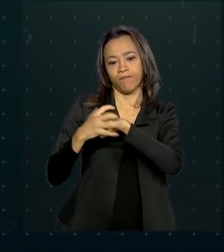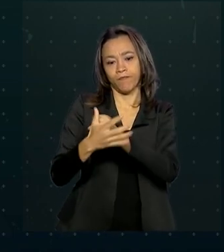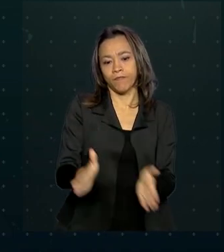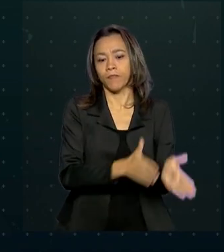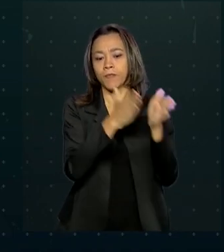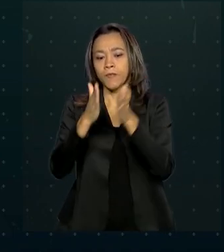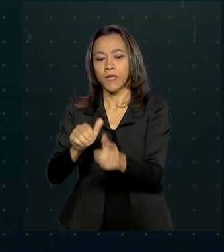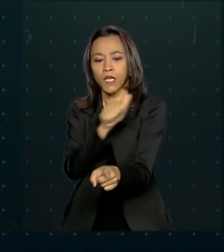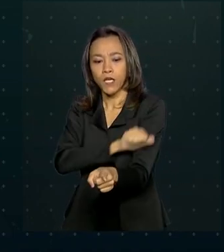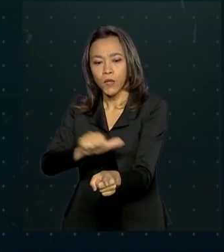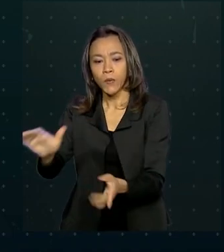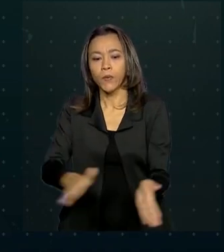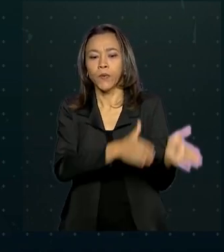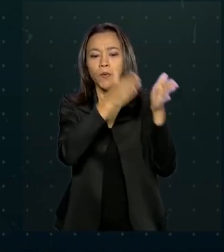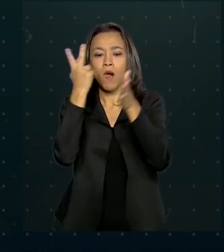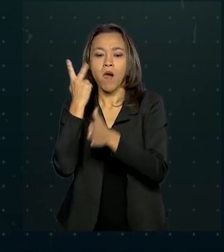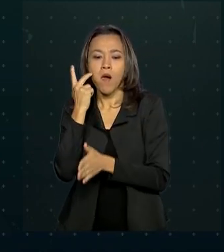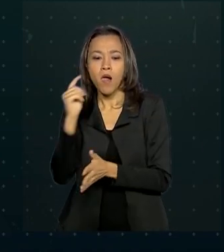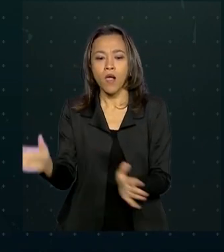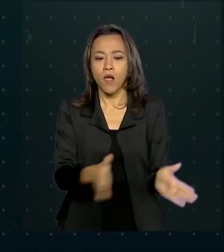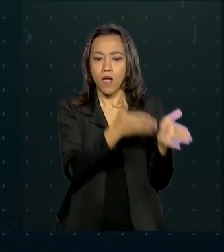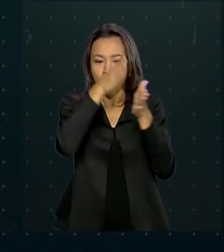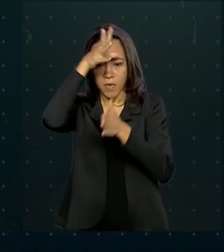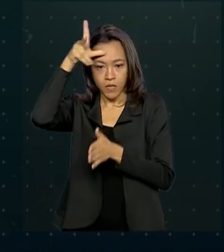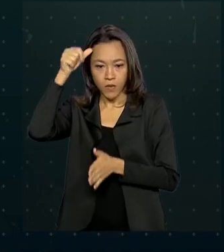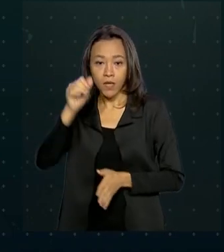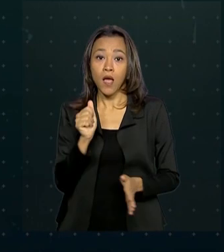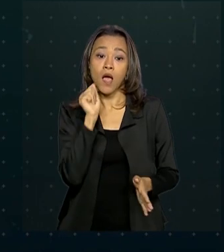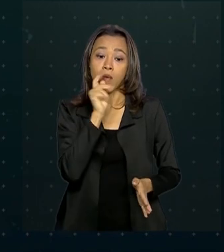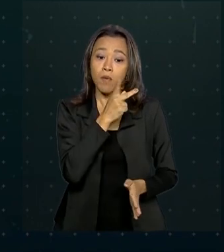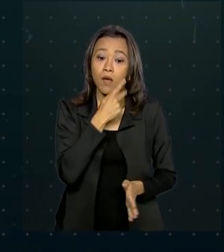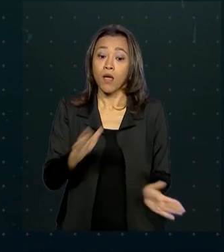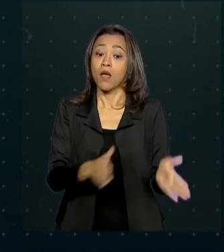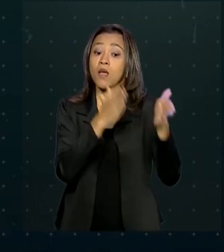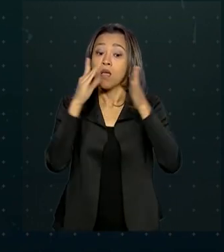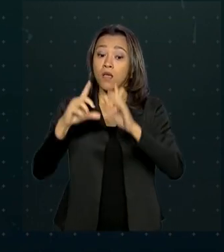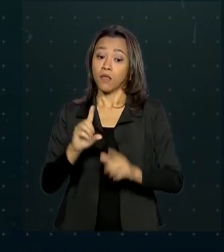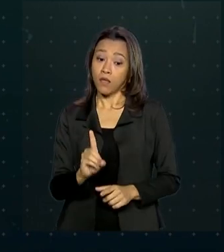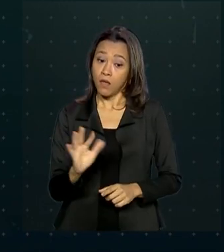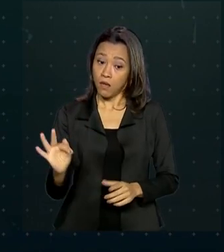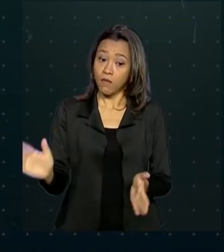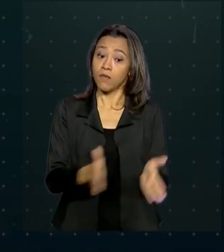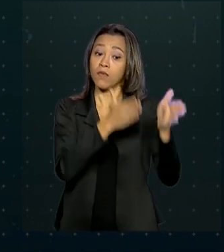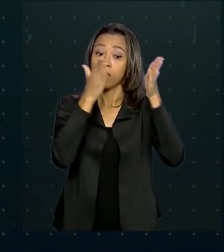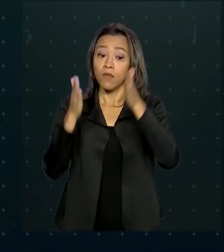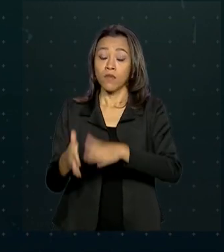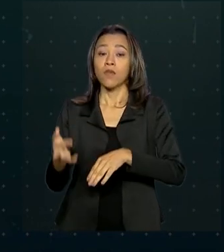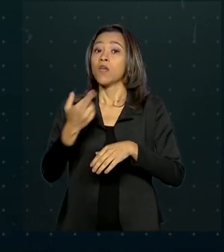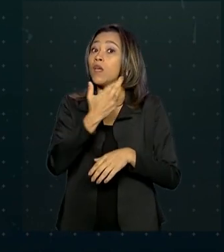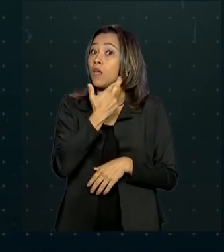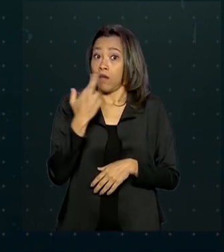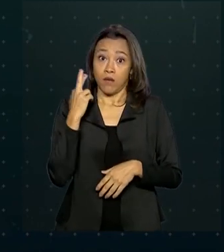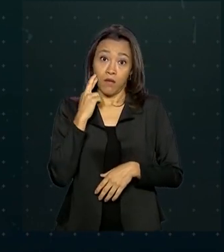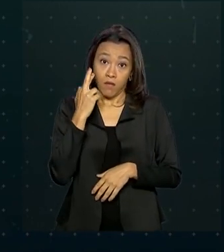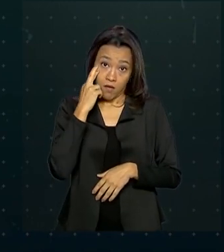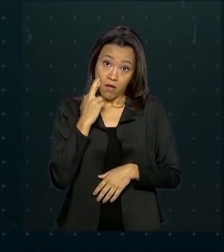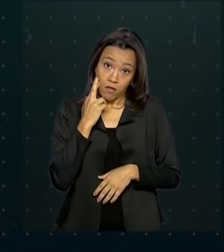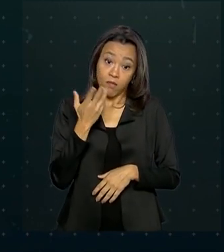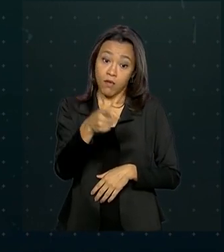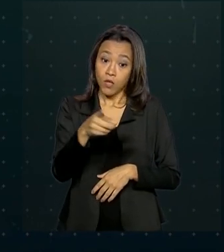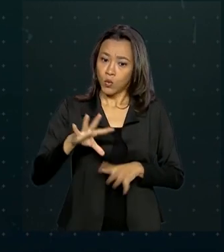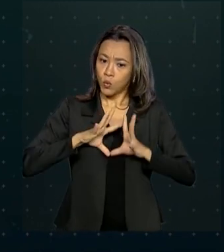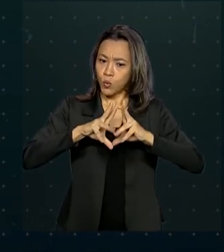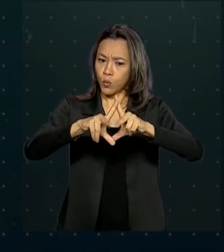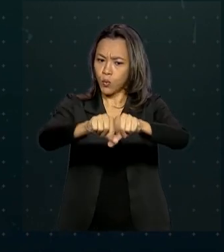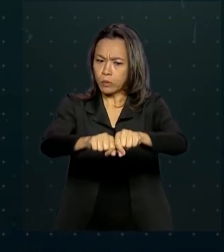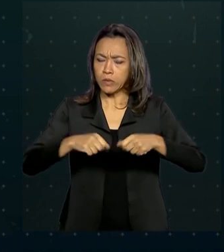pelo Rio de Janeiro, Ceará, Amazonas, Amapá, Distrito Federal e Roraima. As sete unidades da federação estão em